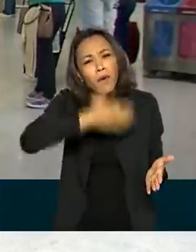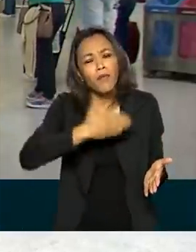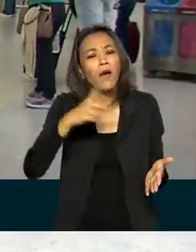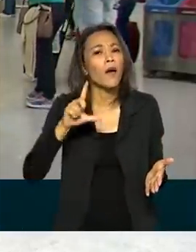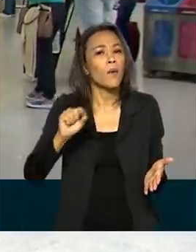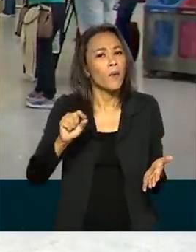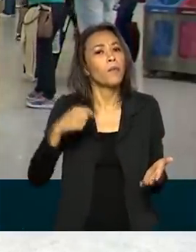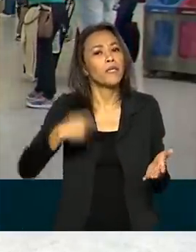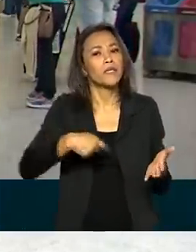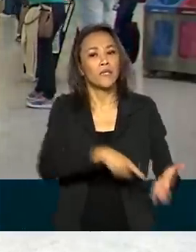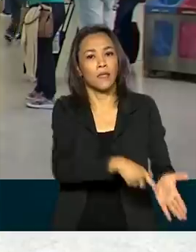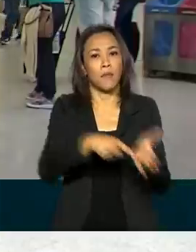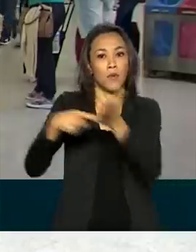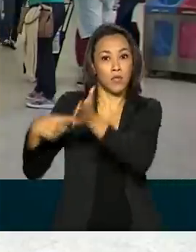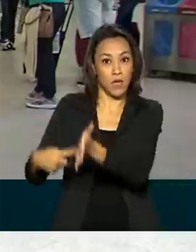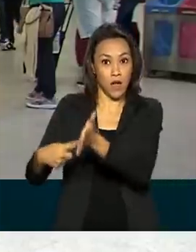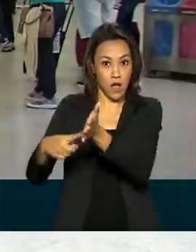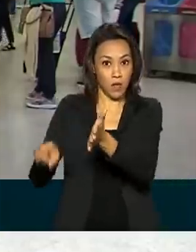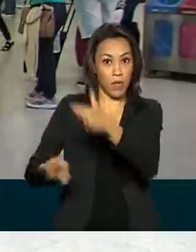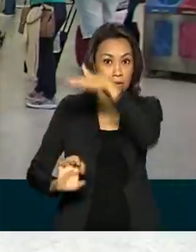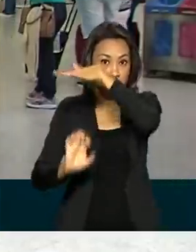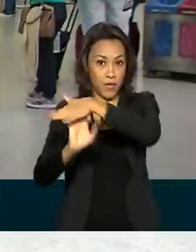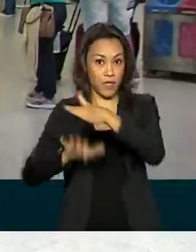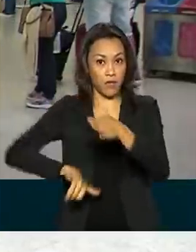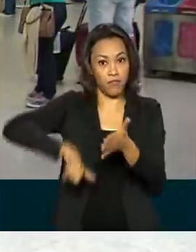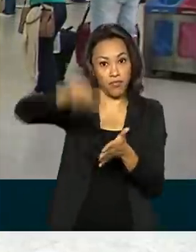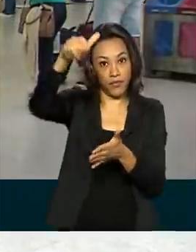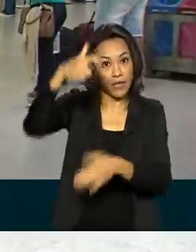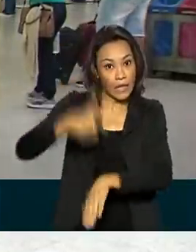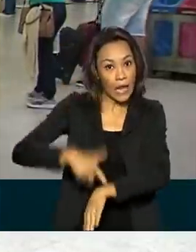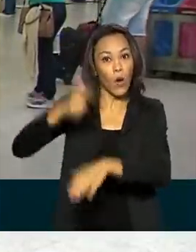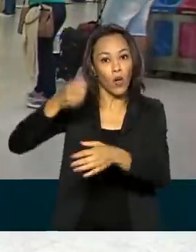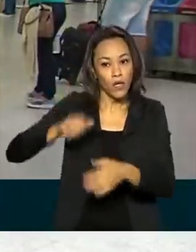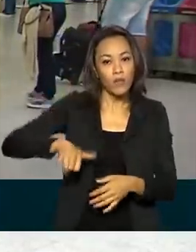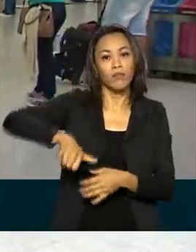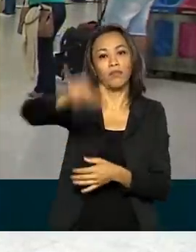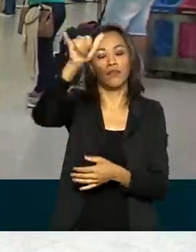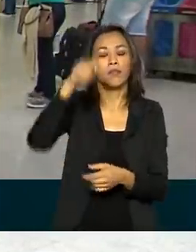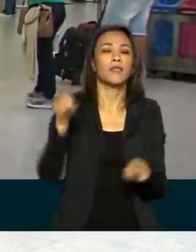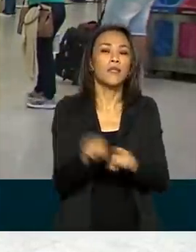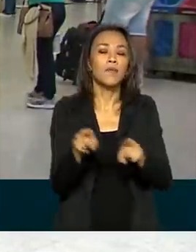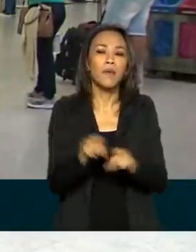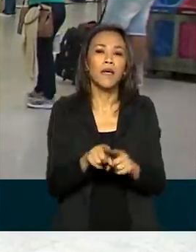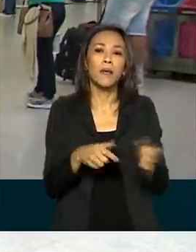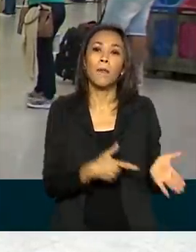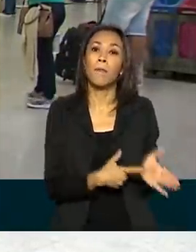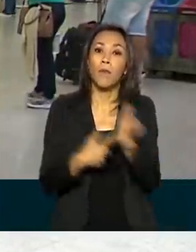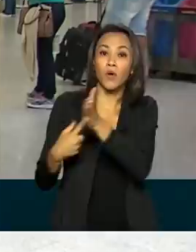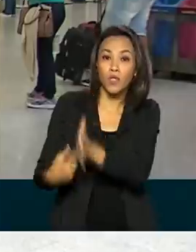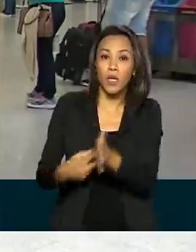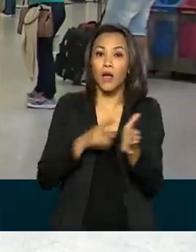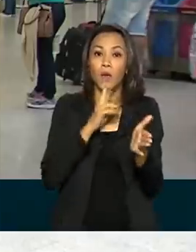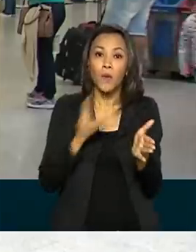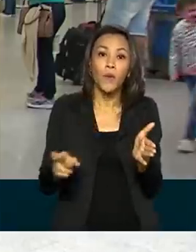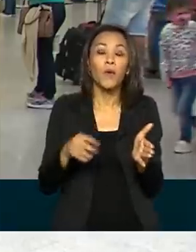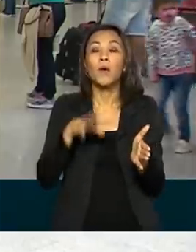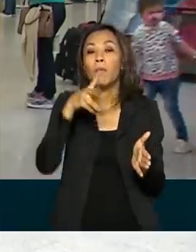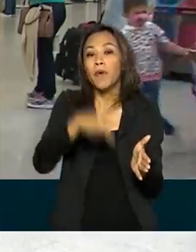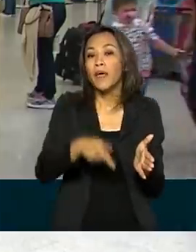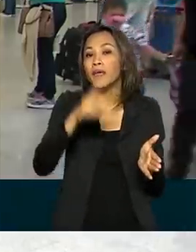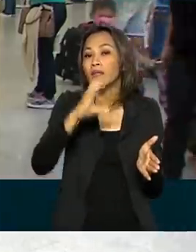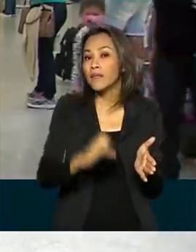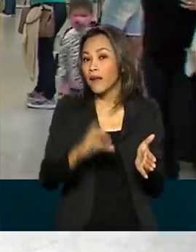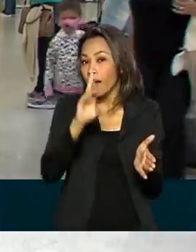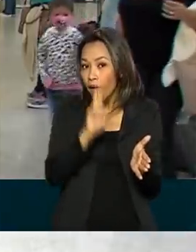ser apresentado à companhia aérea no momento do embarque. Também deve ser apresentado o resultado do teste RT-PCR